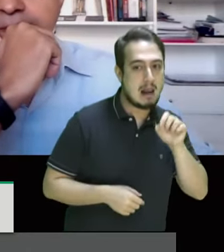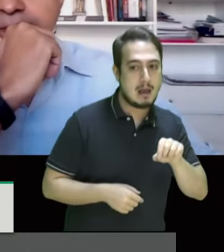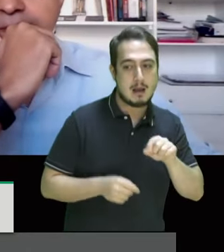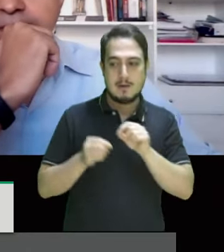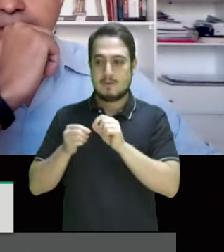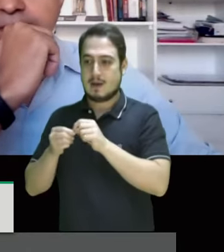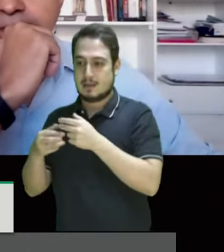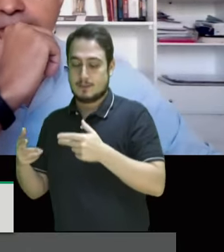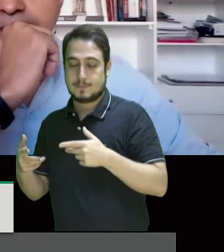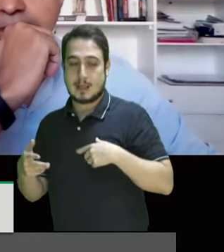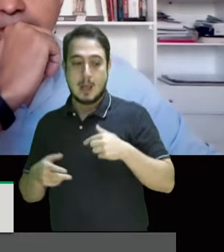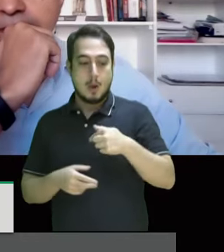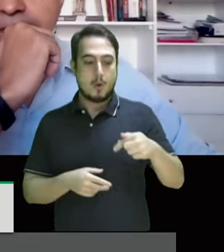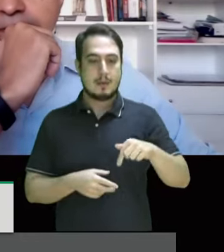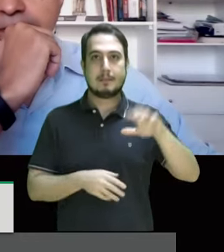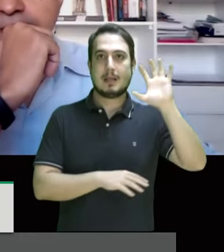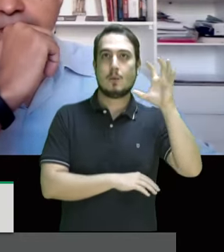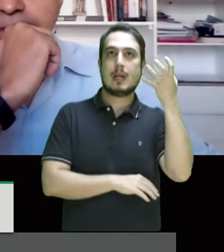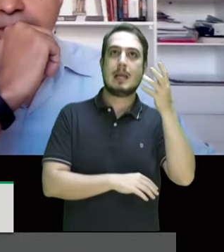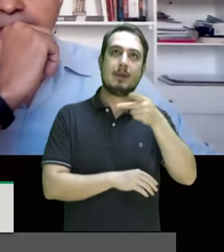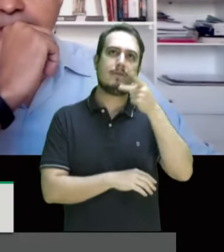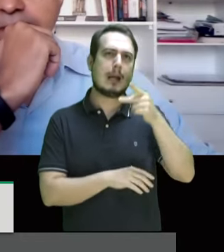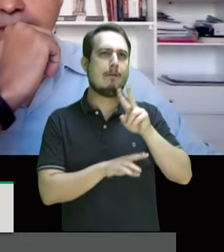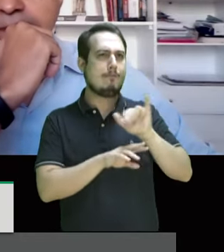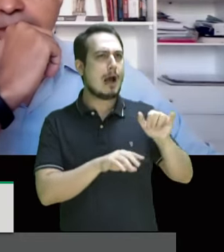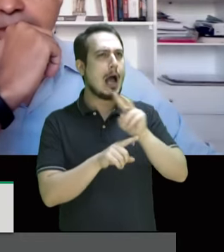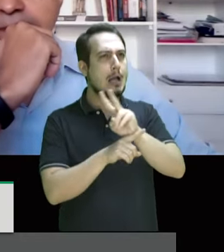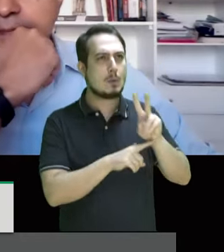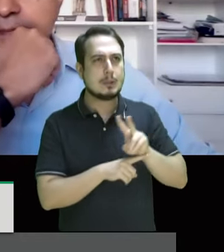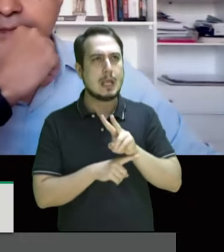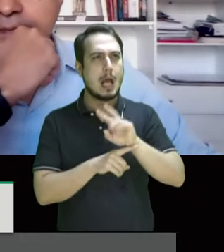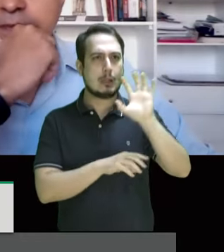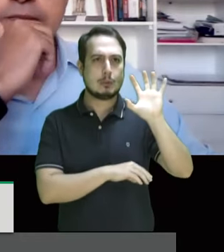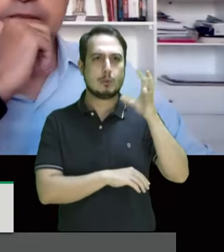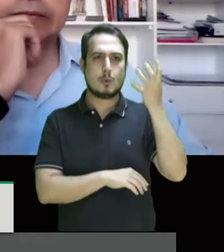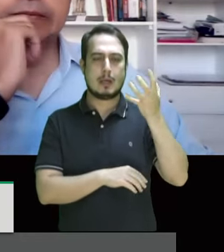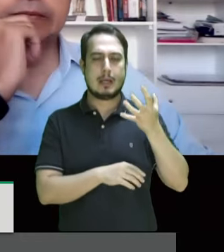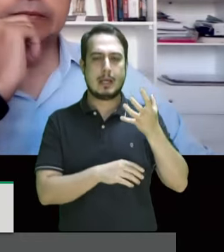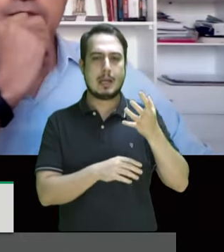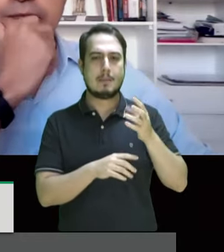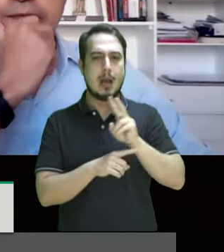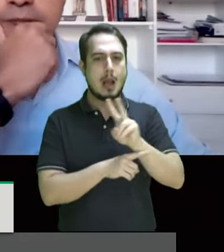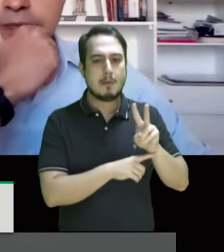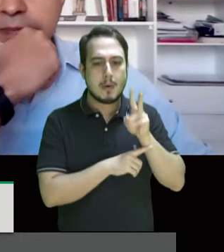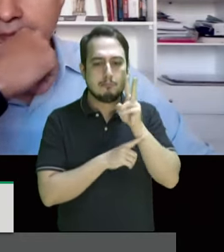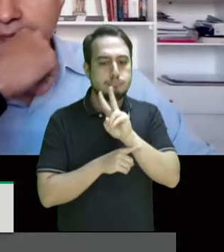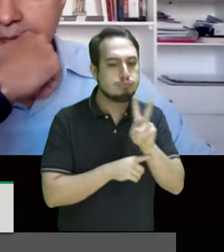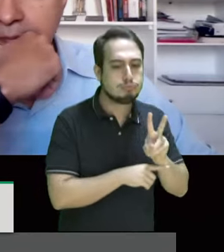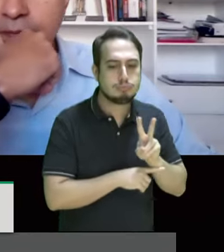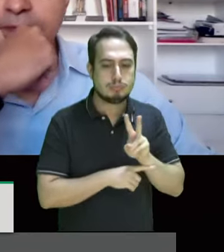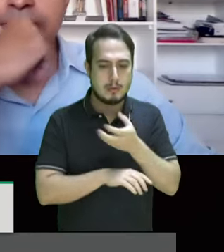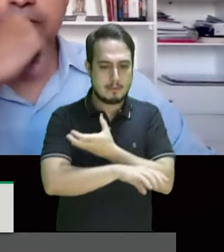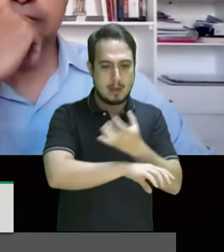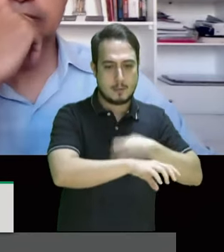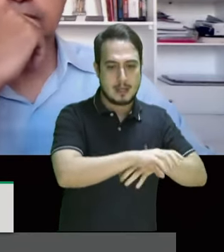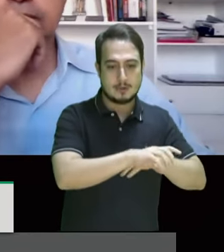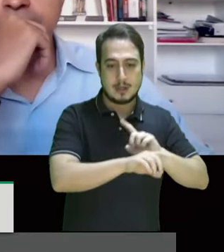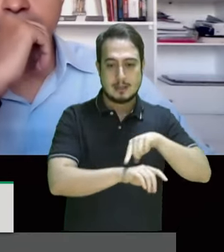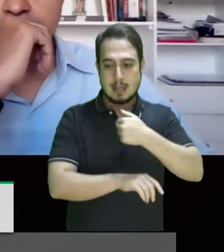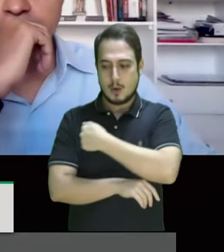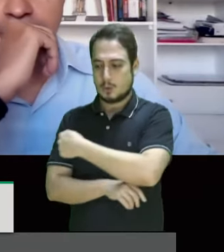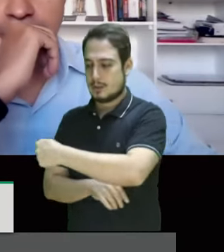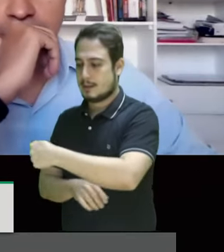numa semana vai na cúpula do clima e diz que vai defender as ações para monitorar o meio ambiente do Brasil no outro